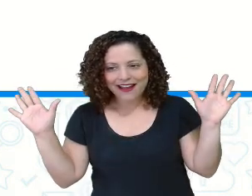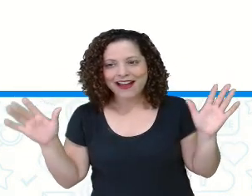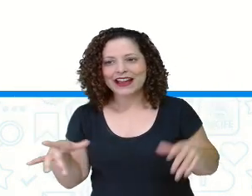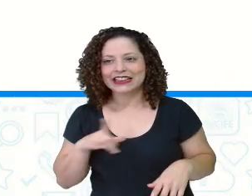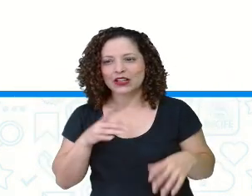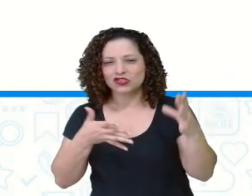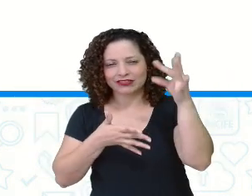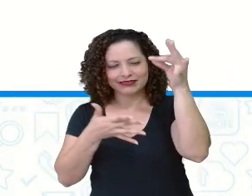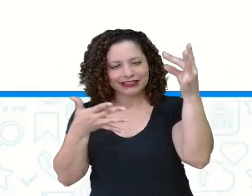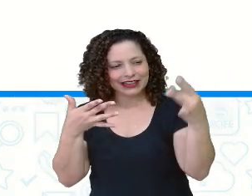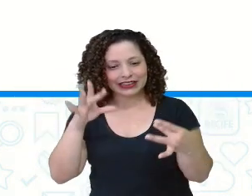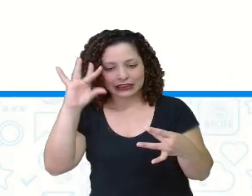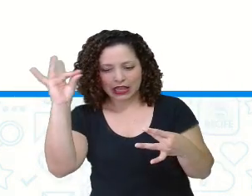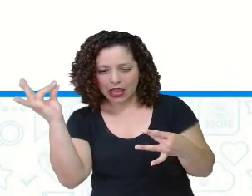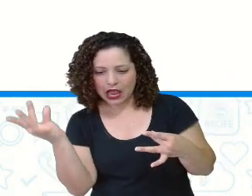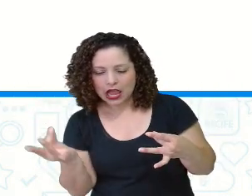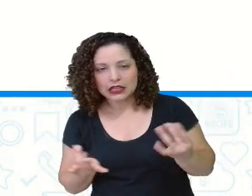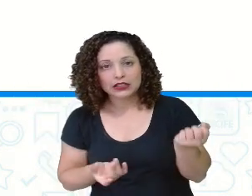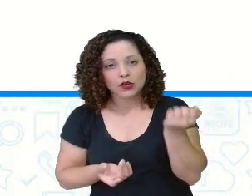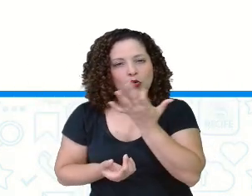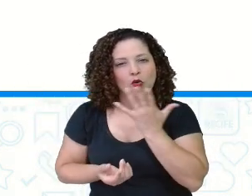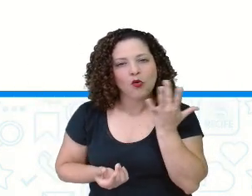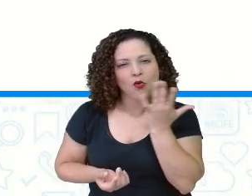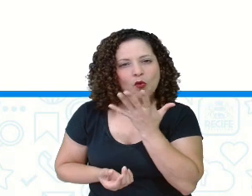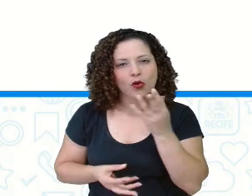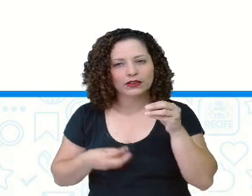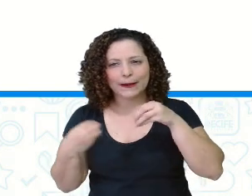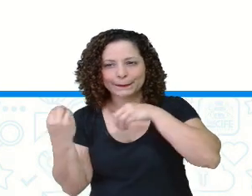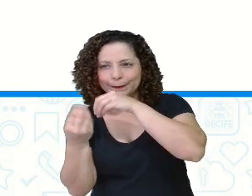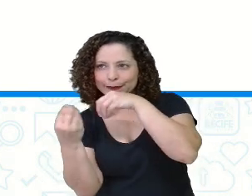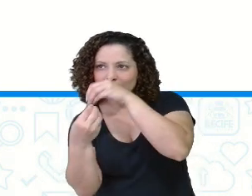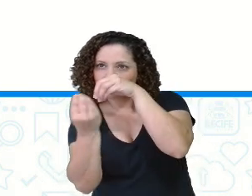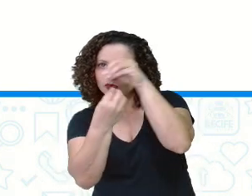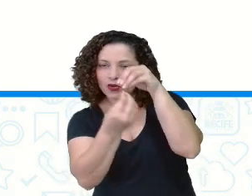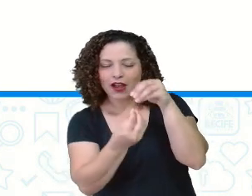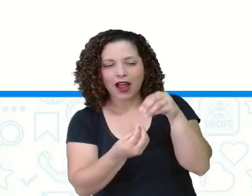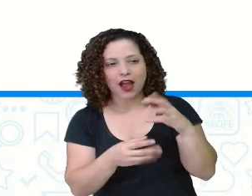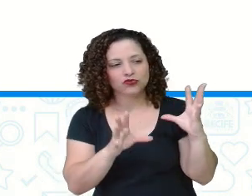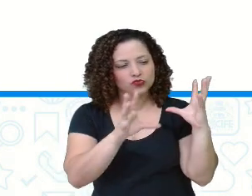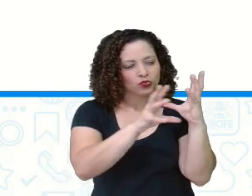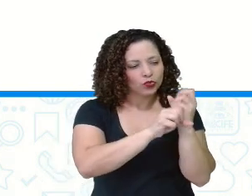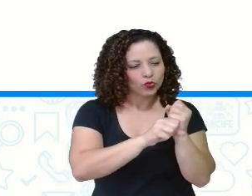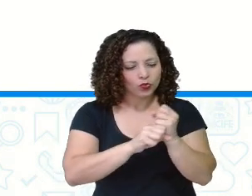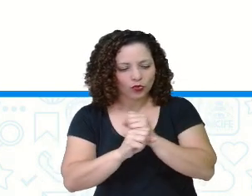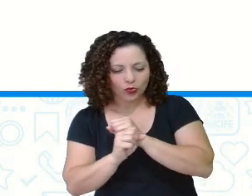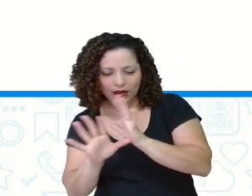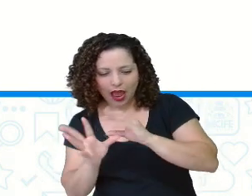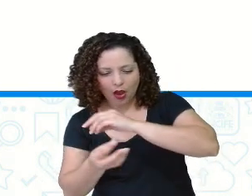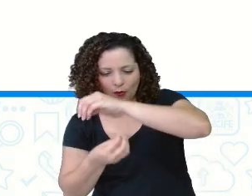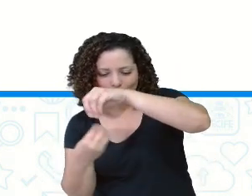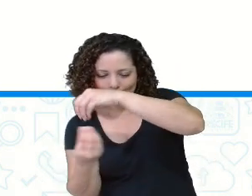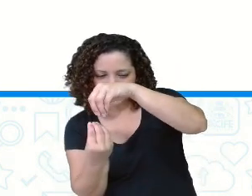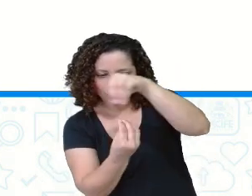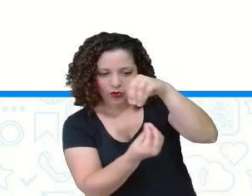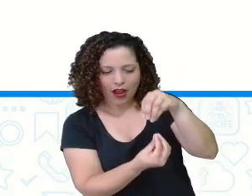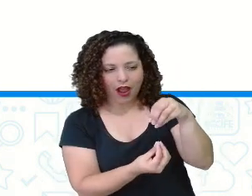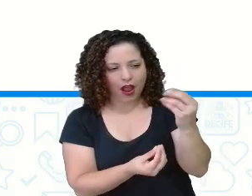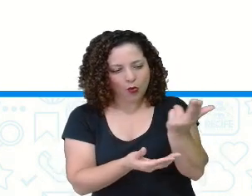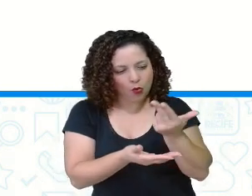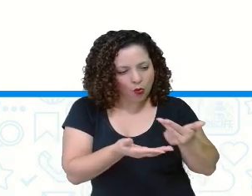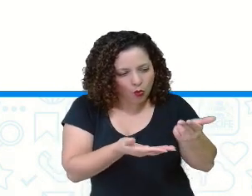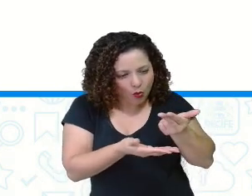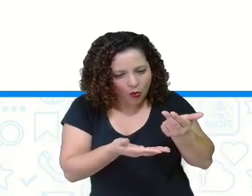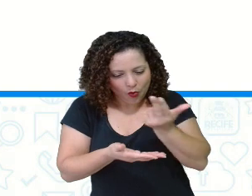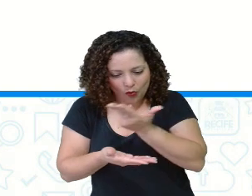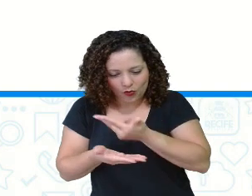detalhes, aquelas nuances de cores, não Mesclando o claro com o escuro, não é? Presta atenção nos detalhes.